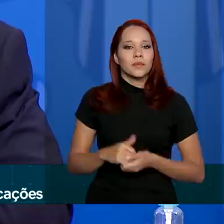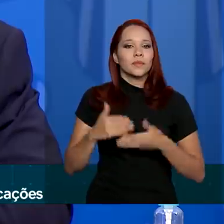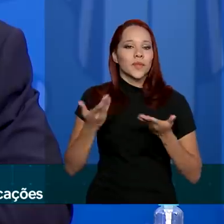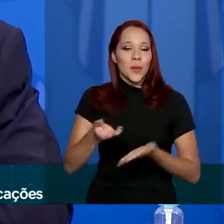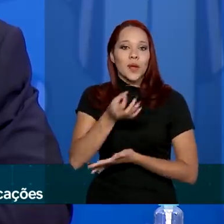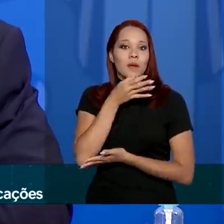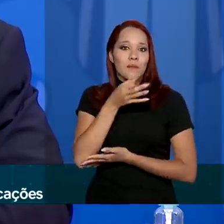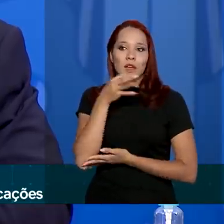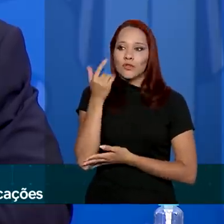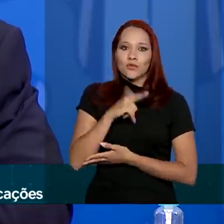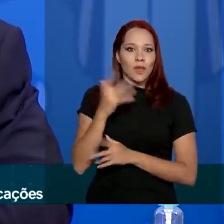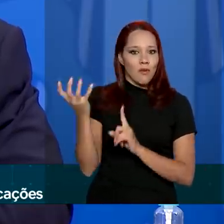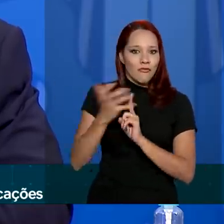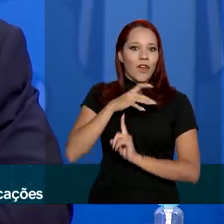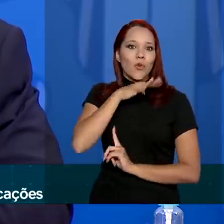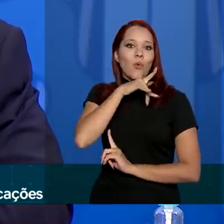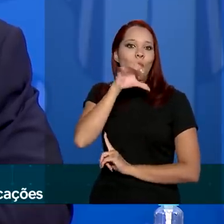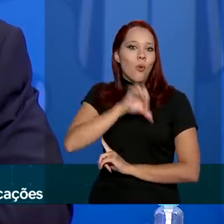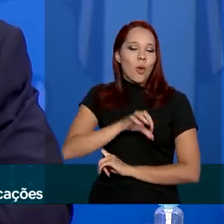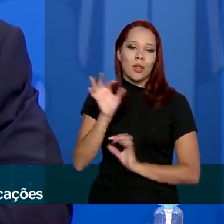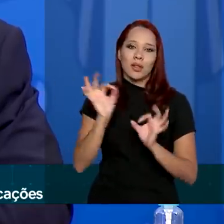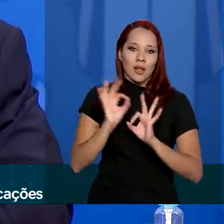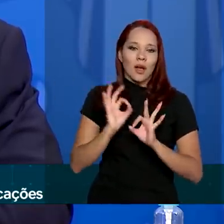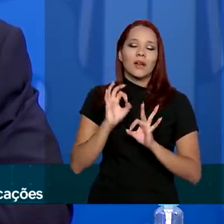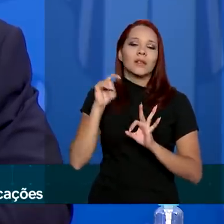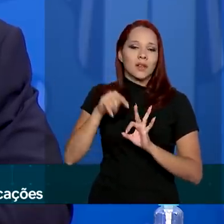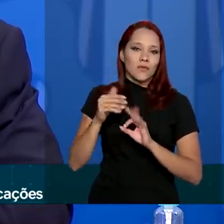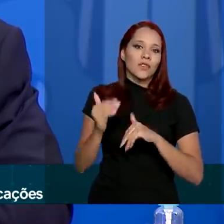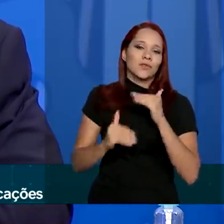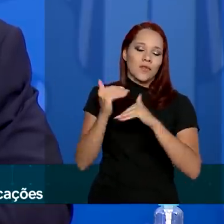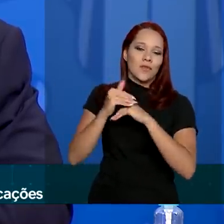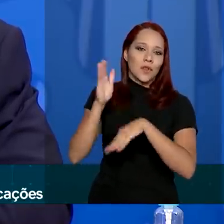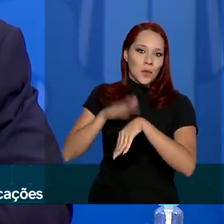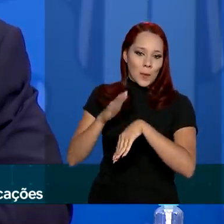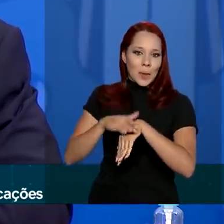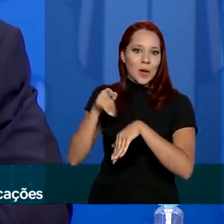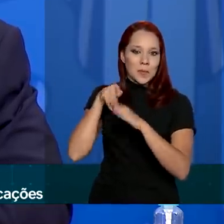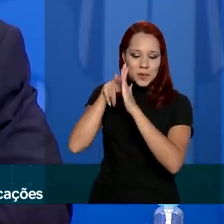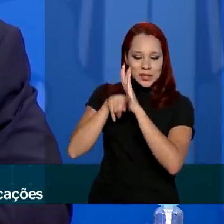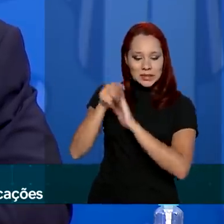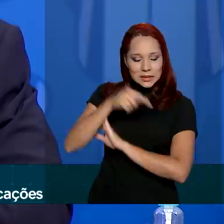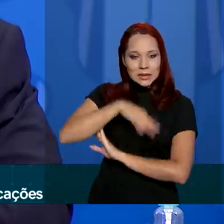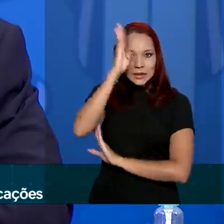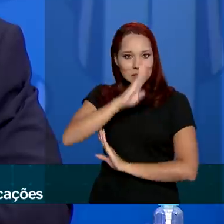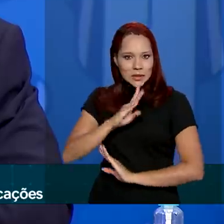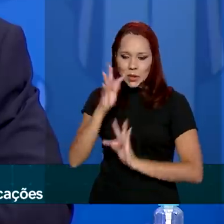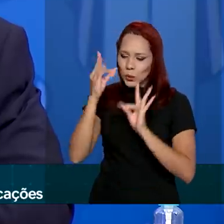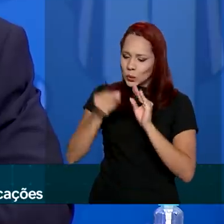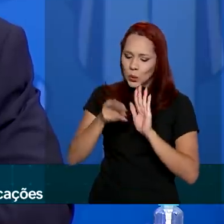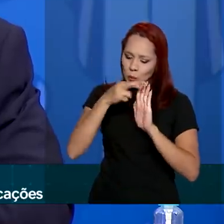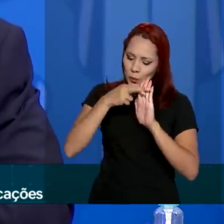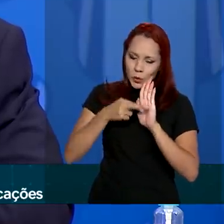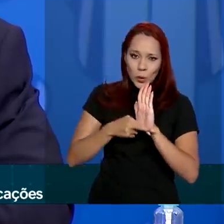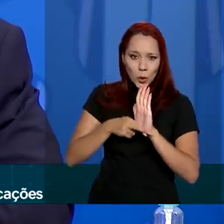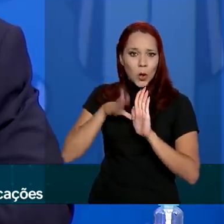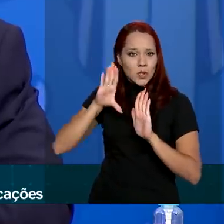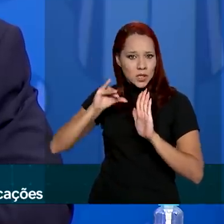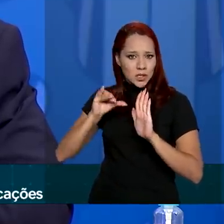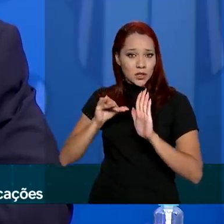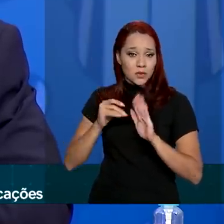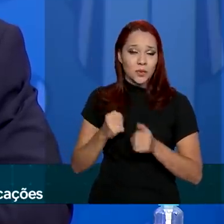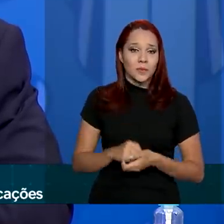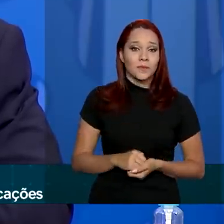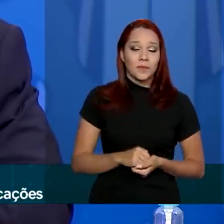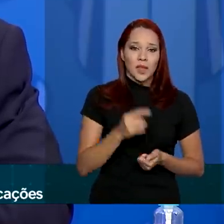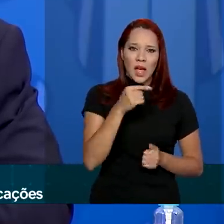remédio sem efeitos colaterais, desenvolvido pela pesquisa brasileira, com todo o rigor científico, os protocolos, esses